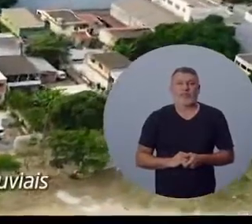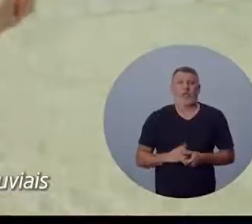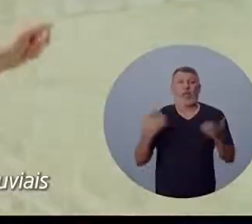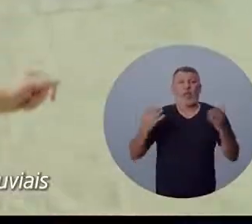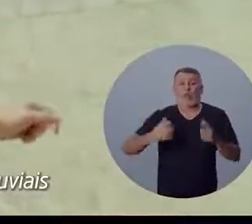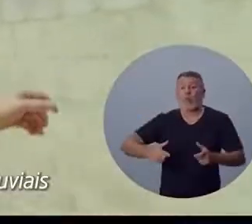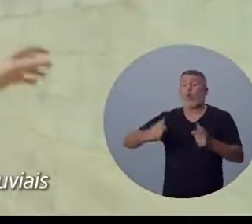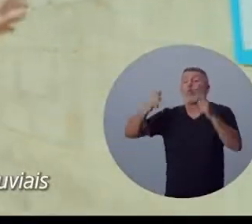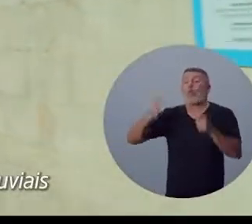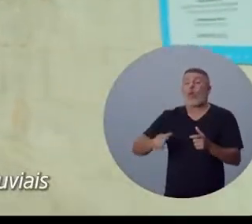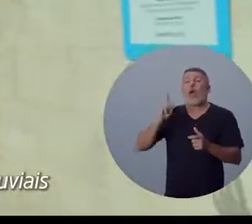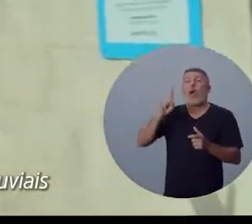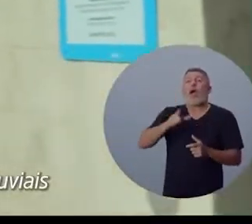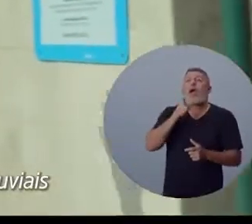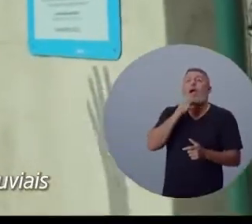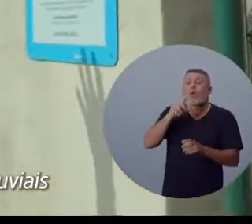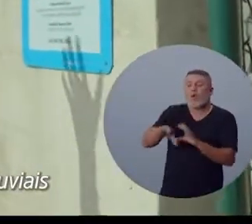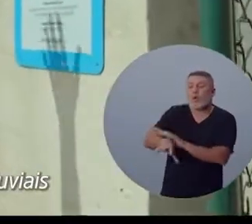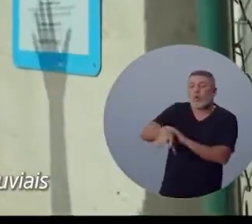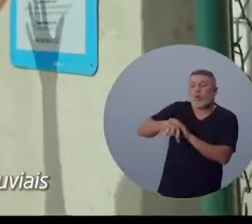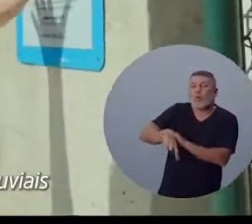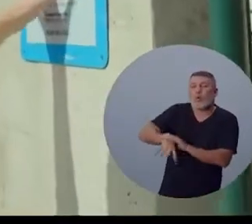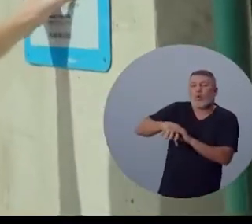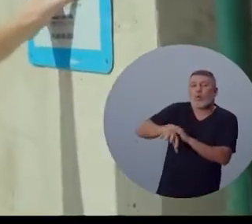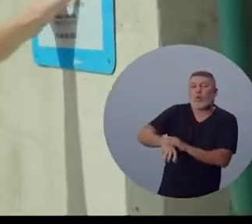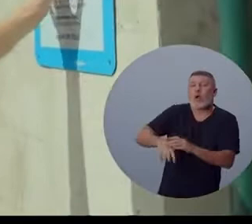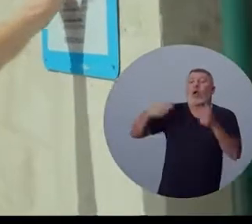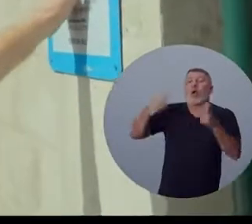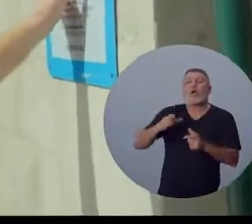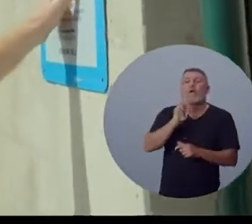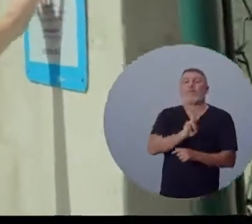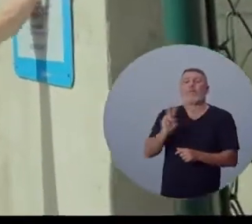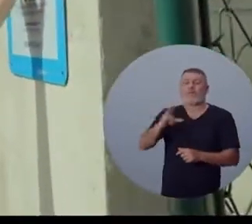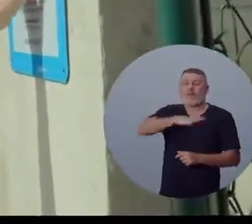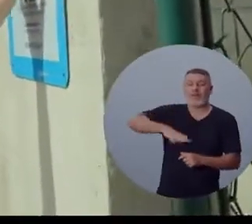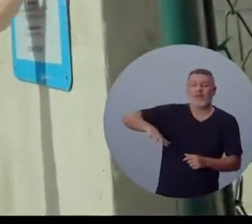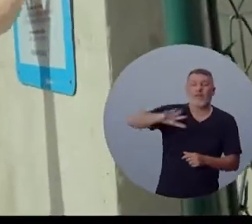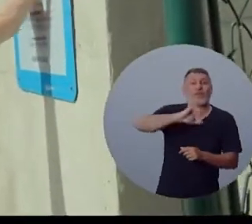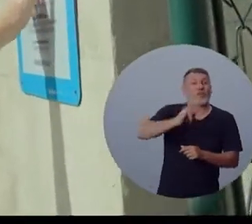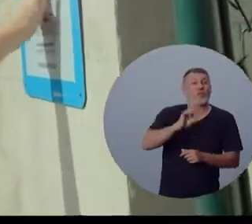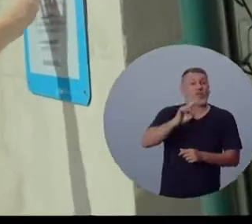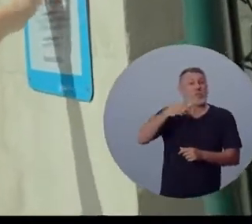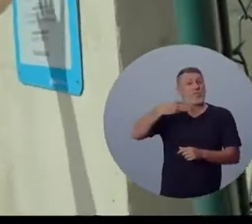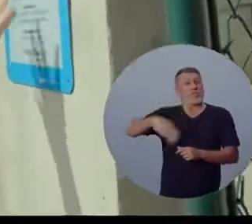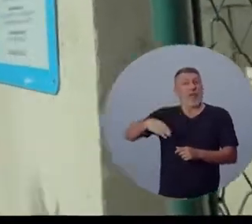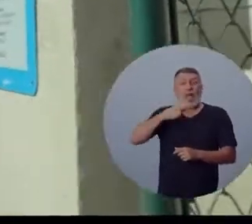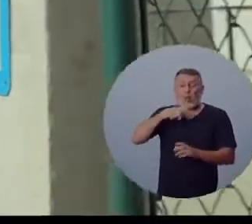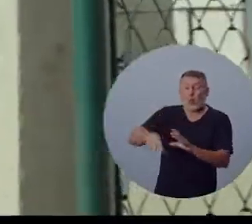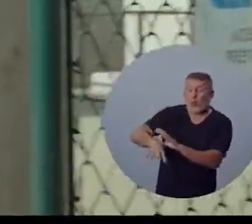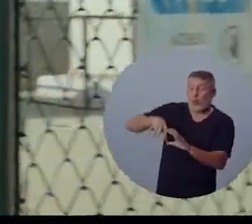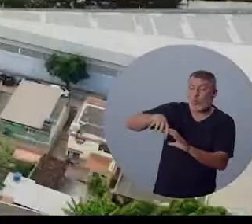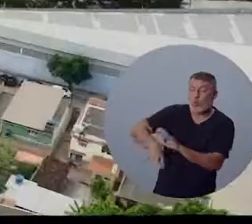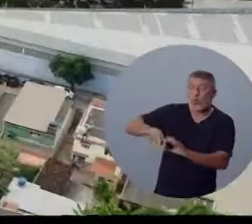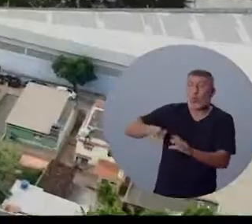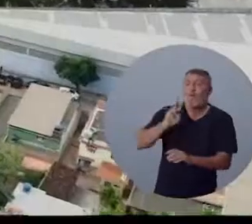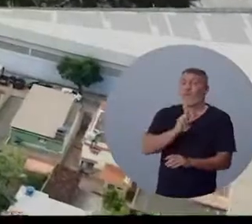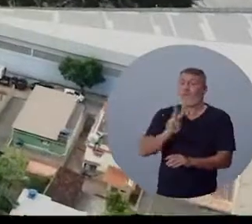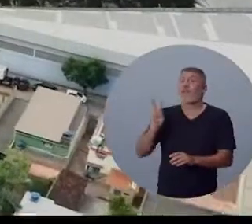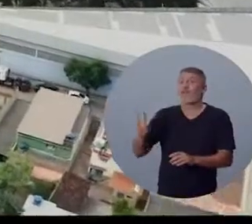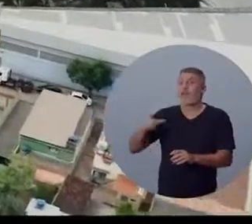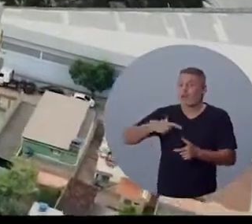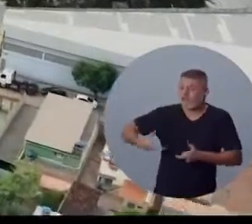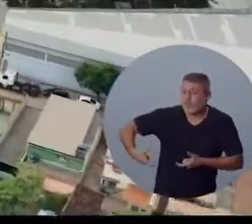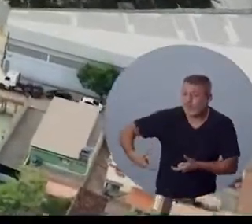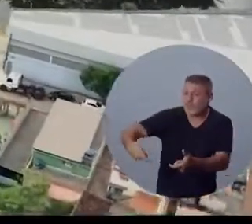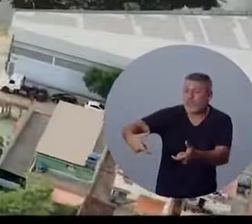Entrando na estação de bombeamento de águas furiais de Marilândia, de Jardim Marilândia, aqui em Vila Velha.